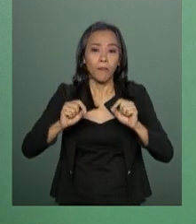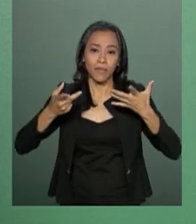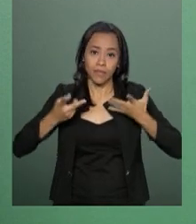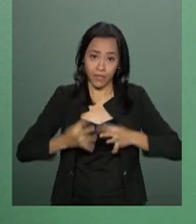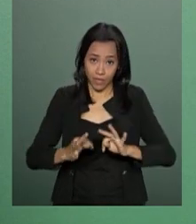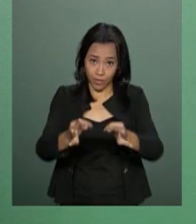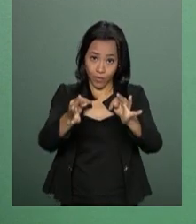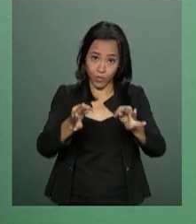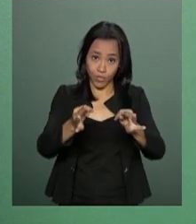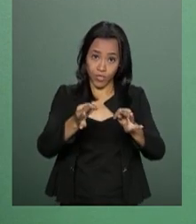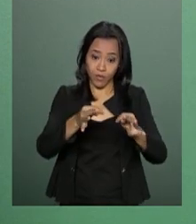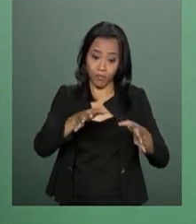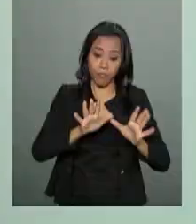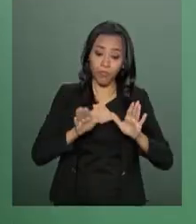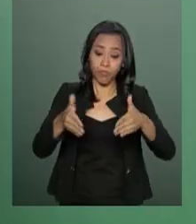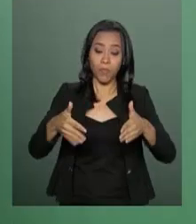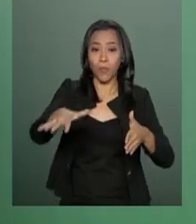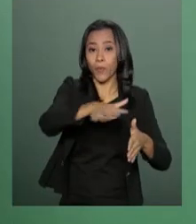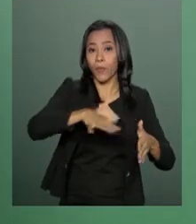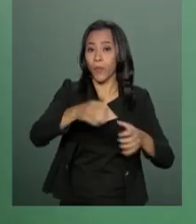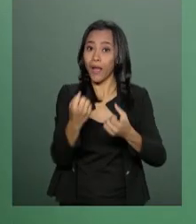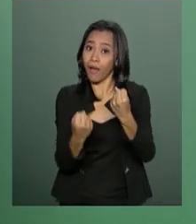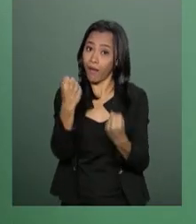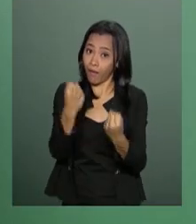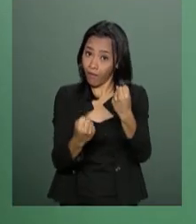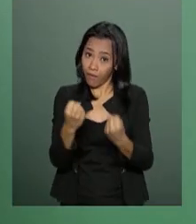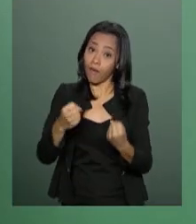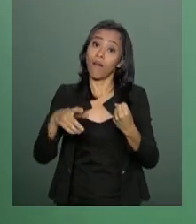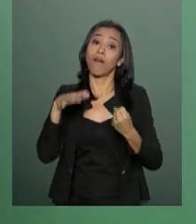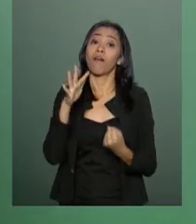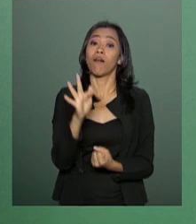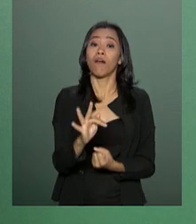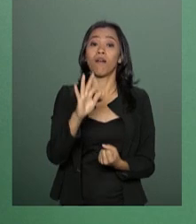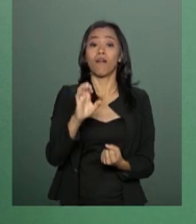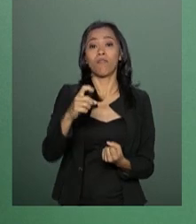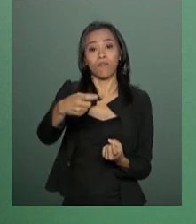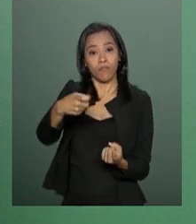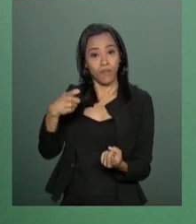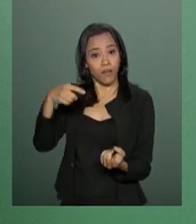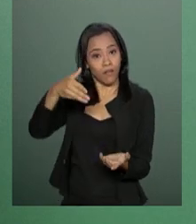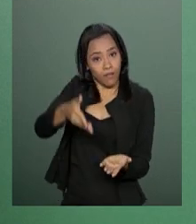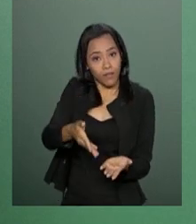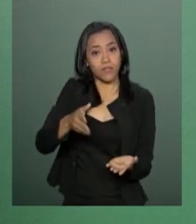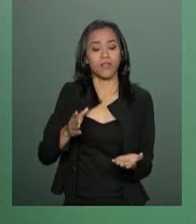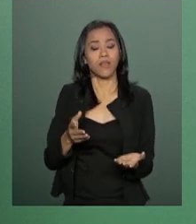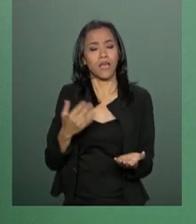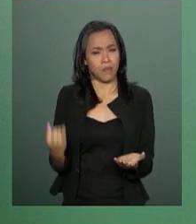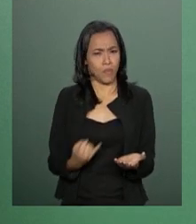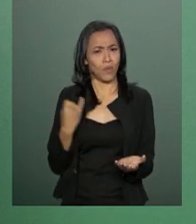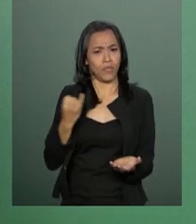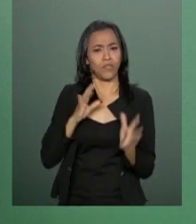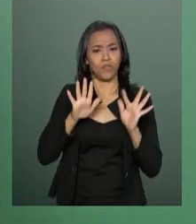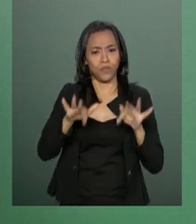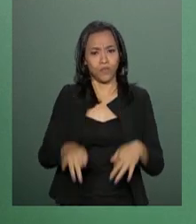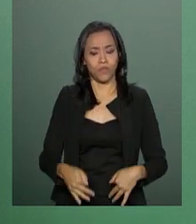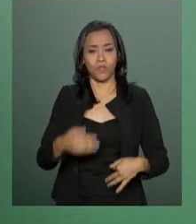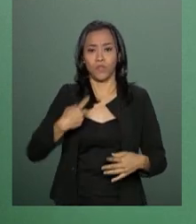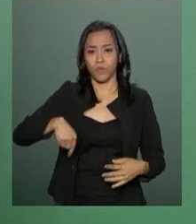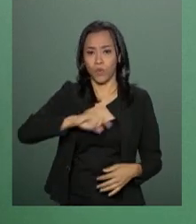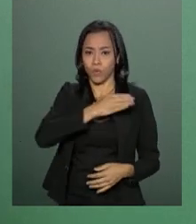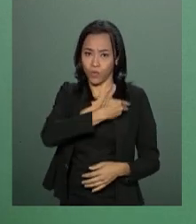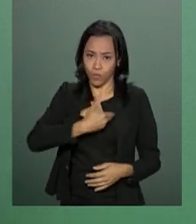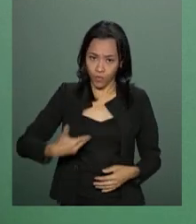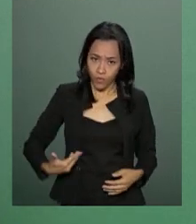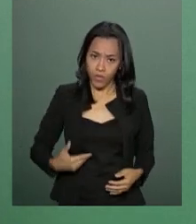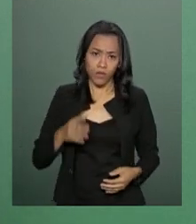do híbrido flex. É muito importante que ao final do nosso governo nós possamos revelar,